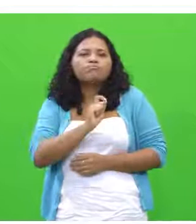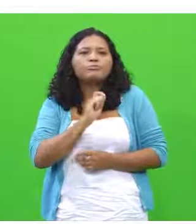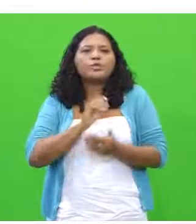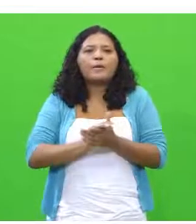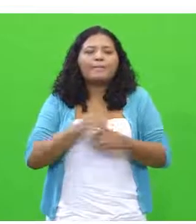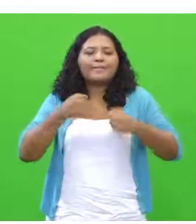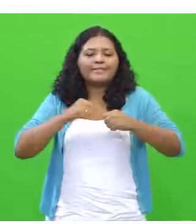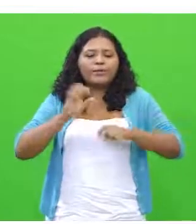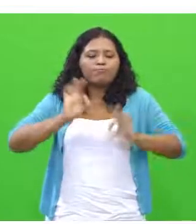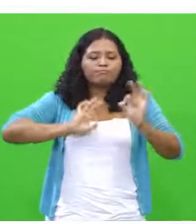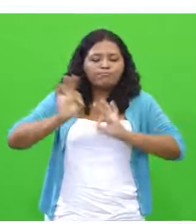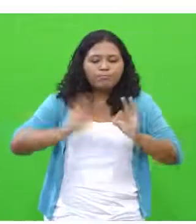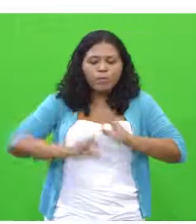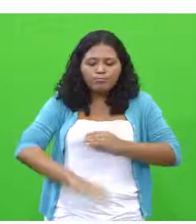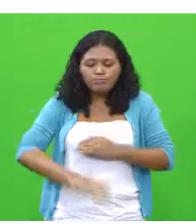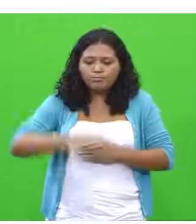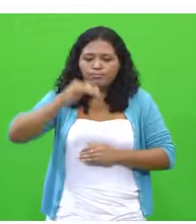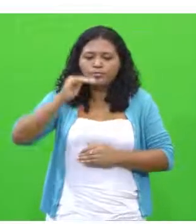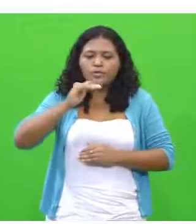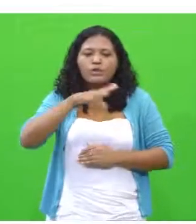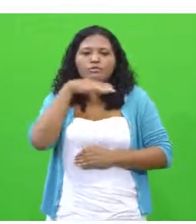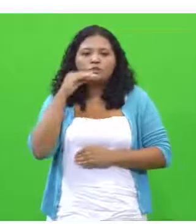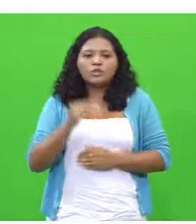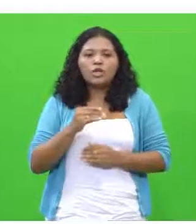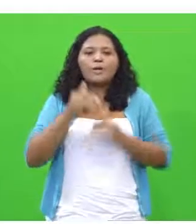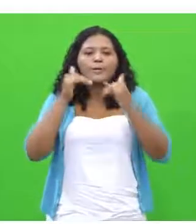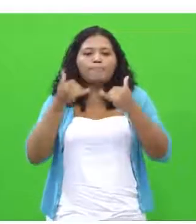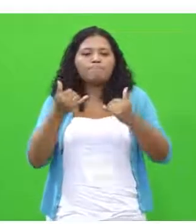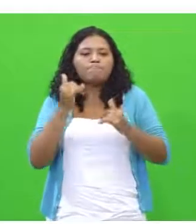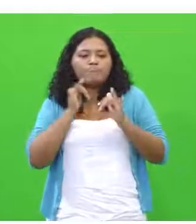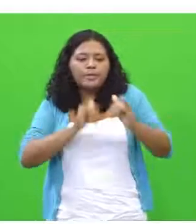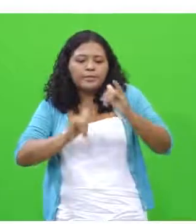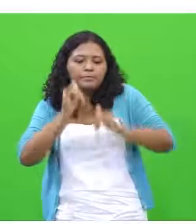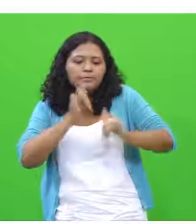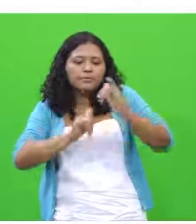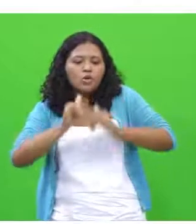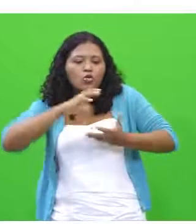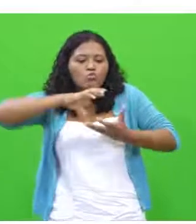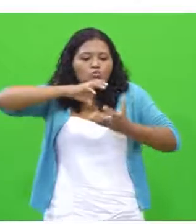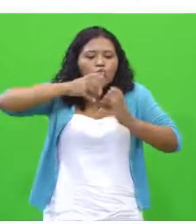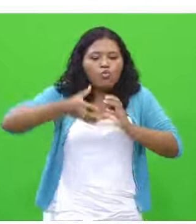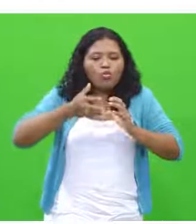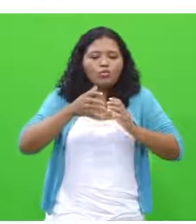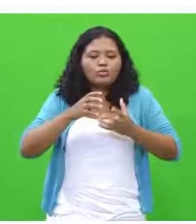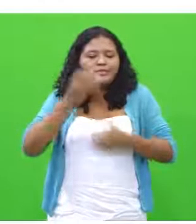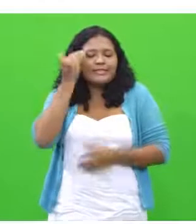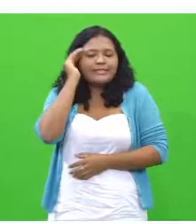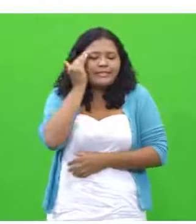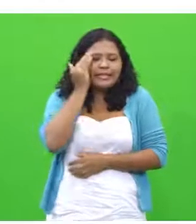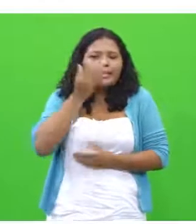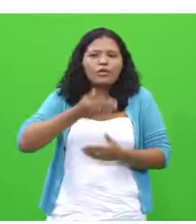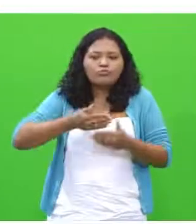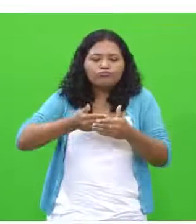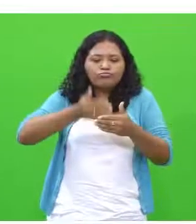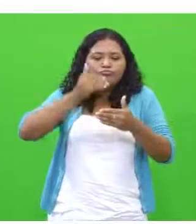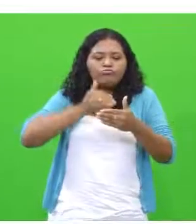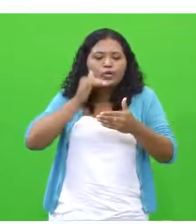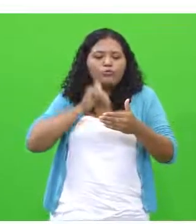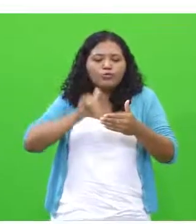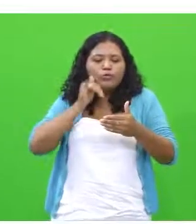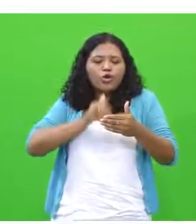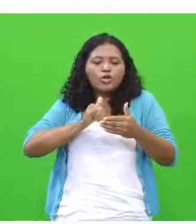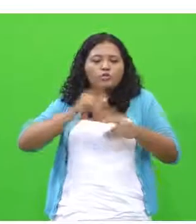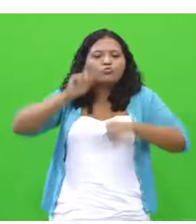preparar a criança desde pequena para receber as informações do mundo exterior, para compreender o que está por trás da divulgação de